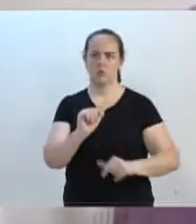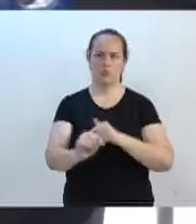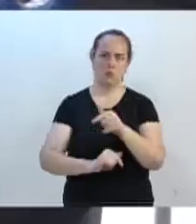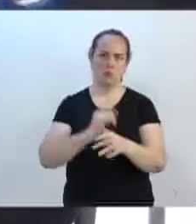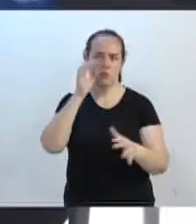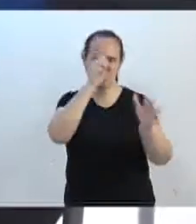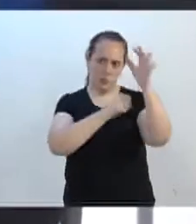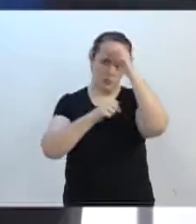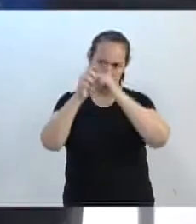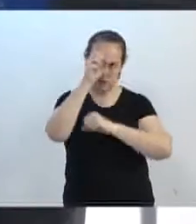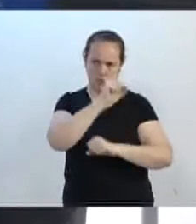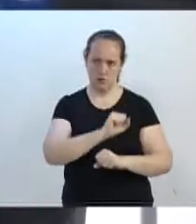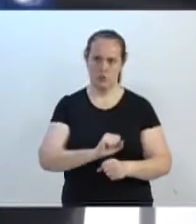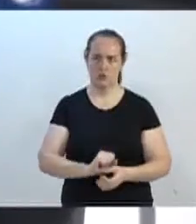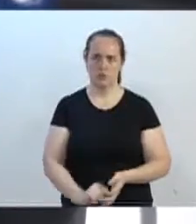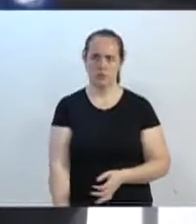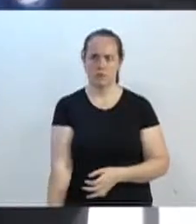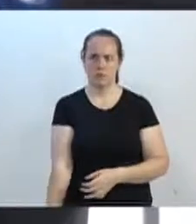aprendizagem.